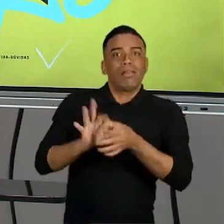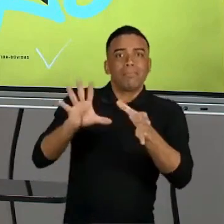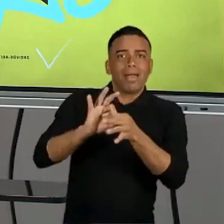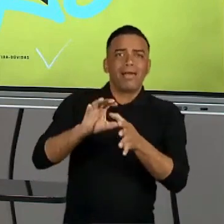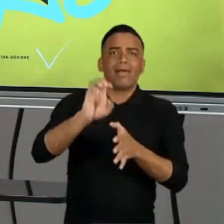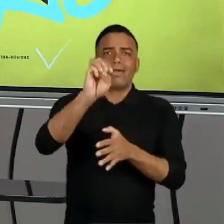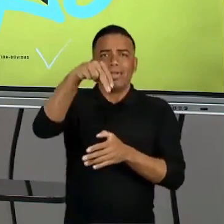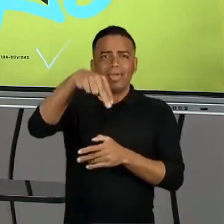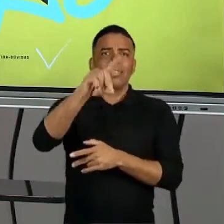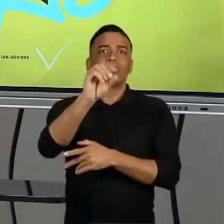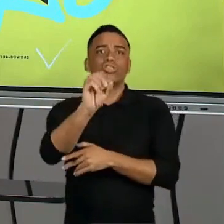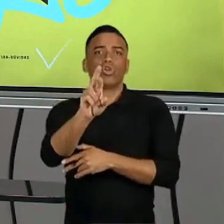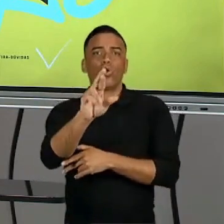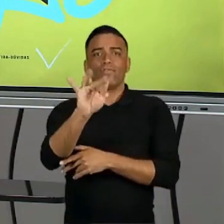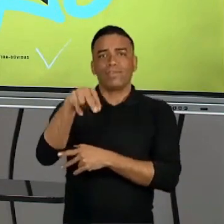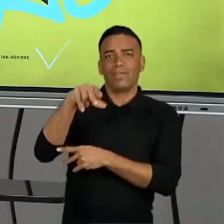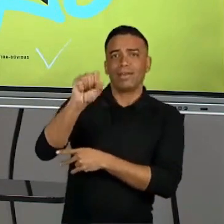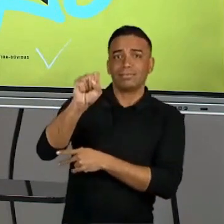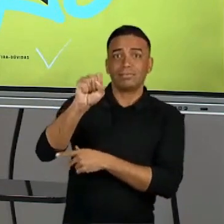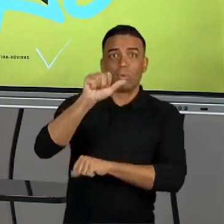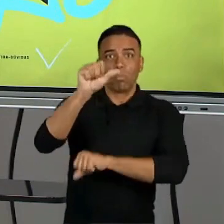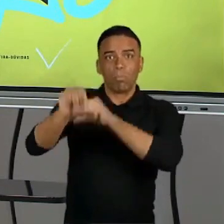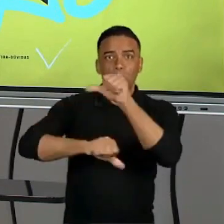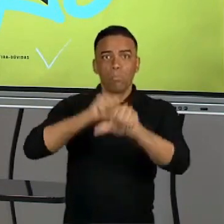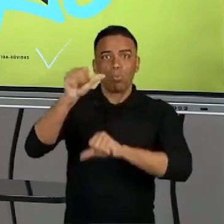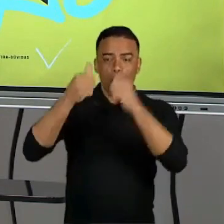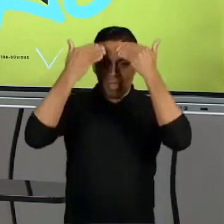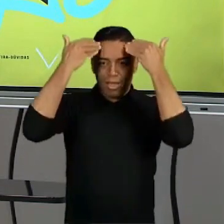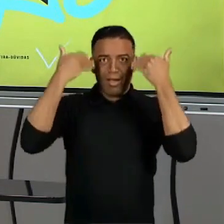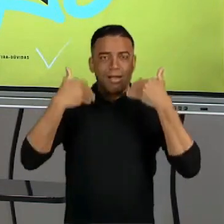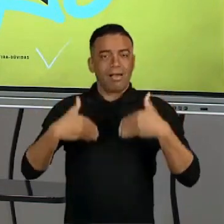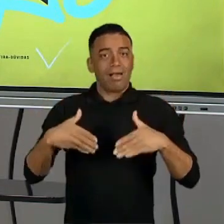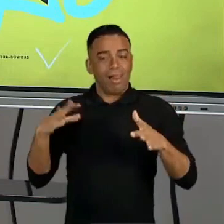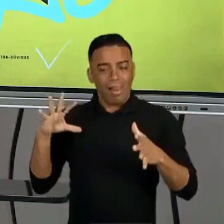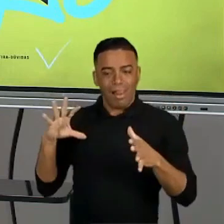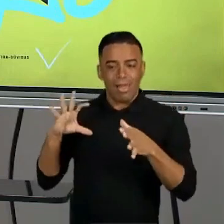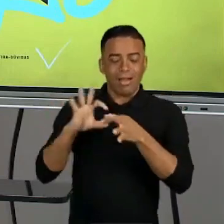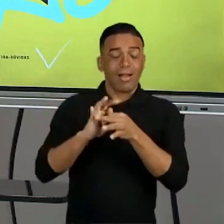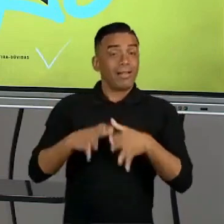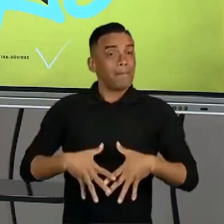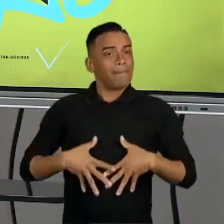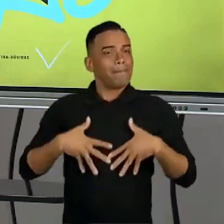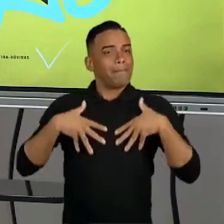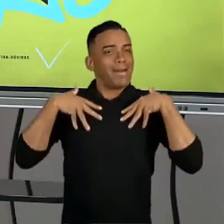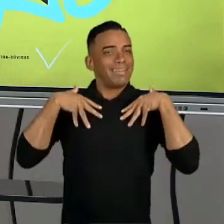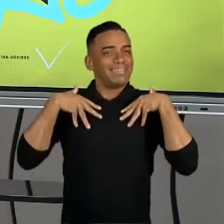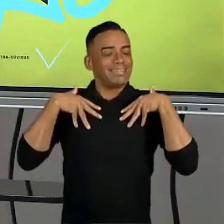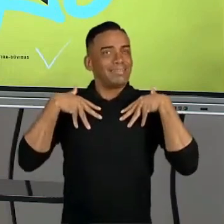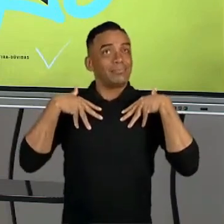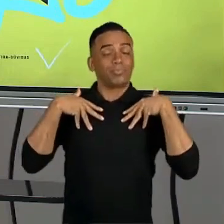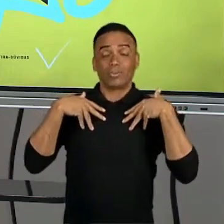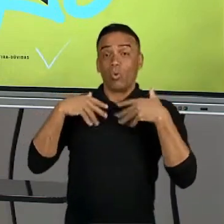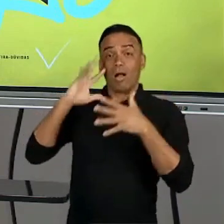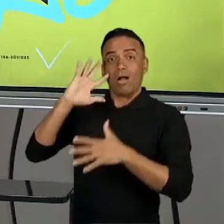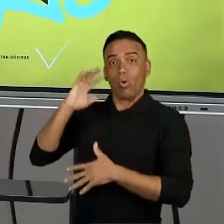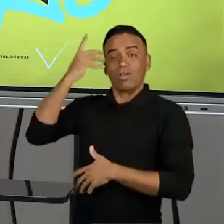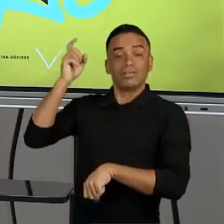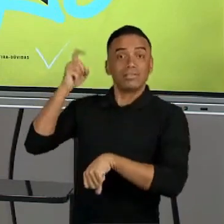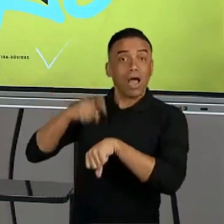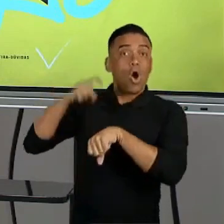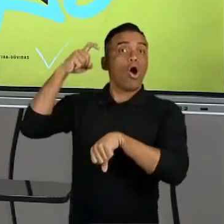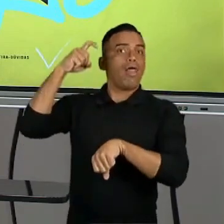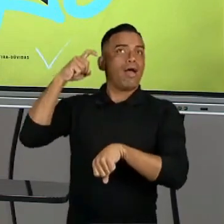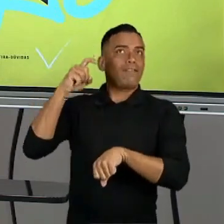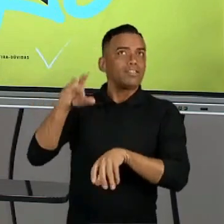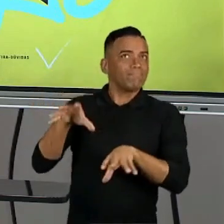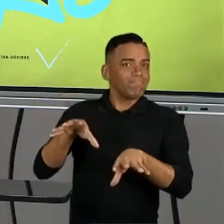várias das alterações fisiológicas associadas ao prazer acontecem depois quando a gente escuta uma música